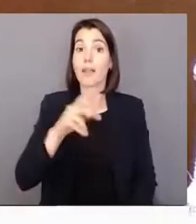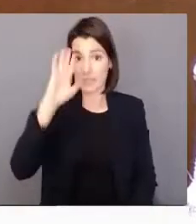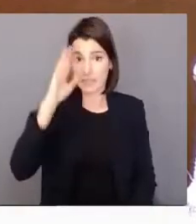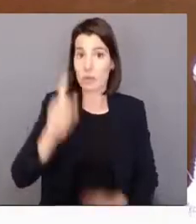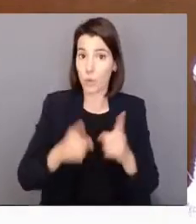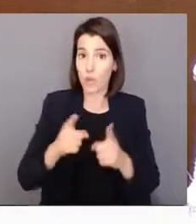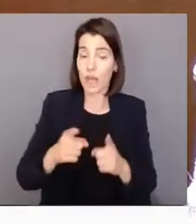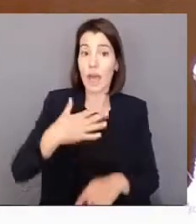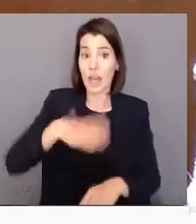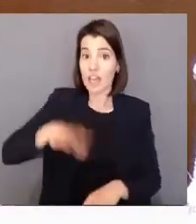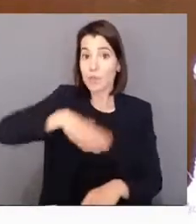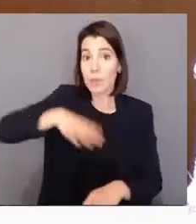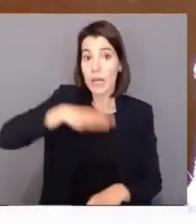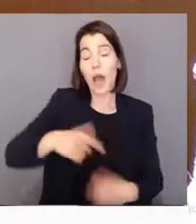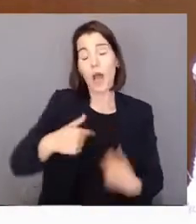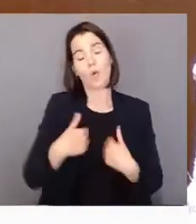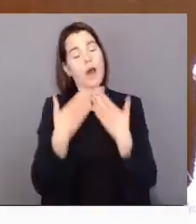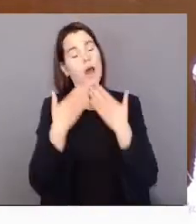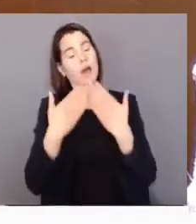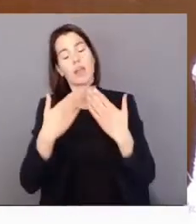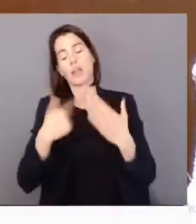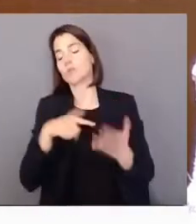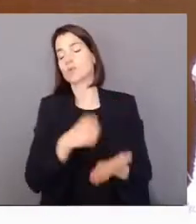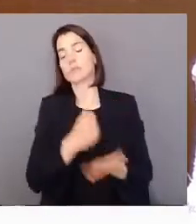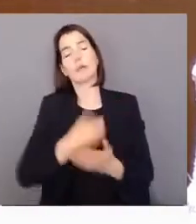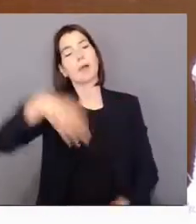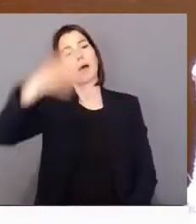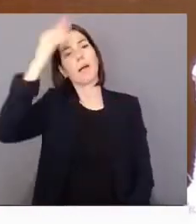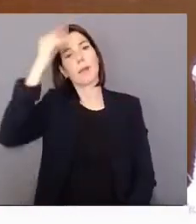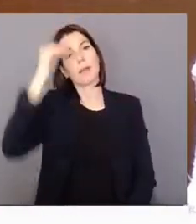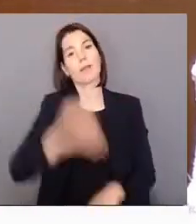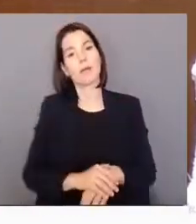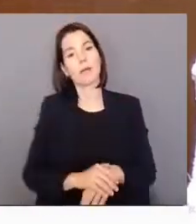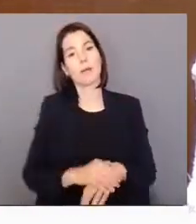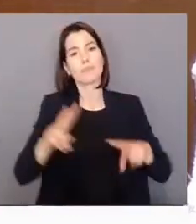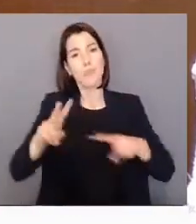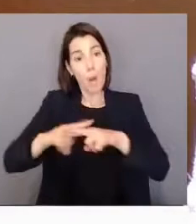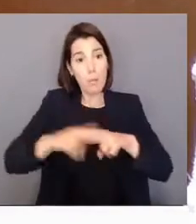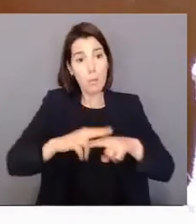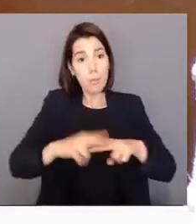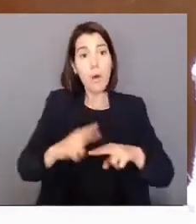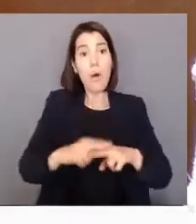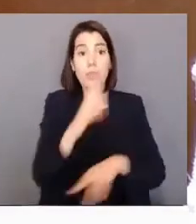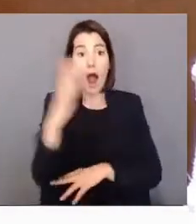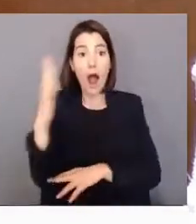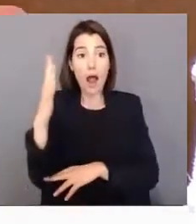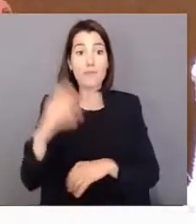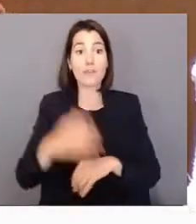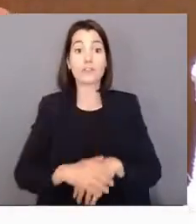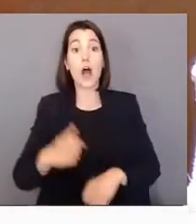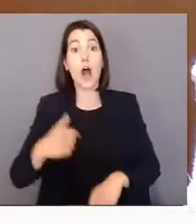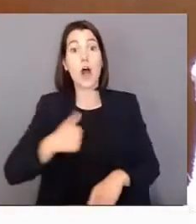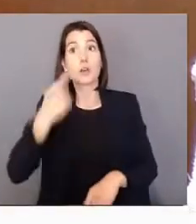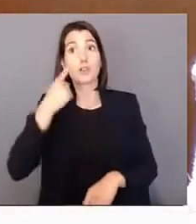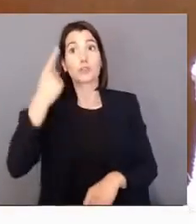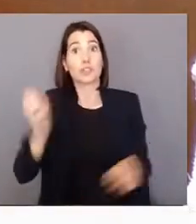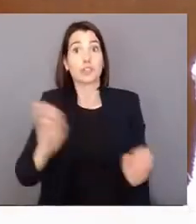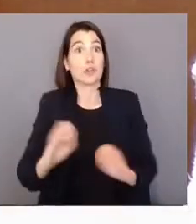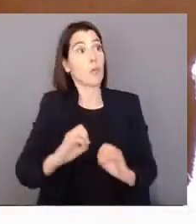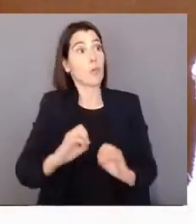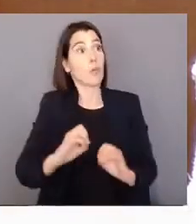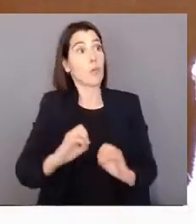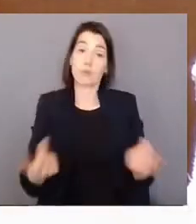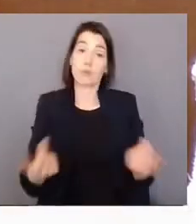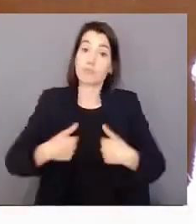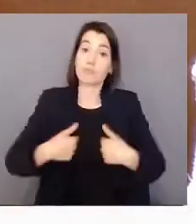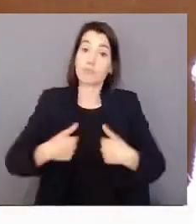eu agradeço, que eu estou sempre a aprender. Então, em podas, como eu próprio me considero um especialista em podas, fico sempre agradado,